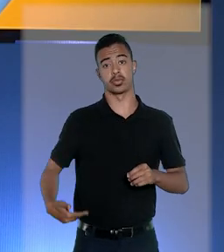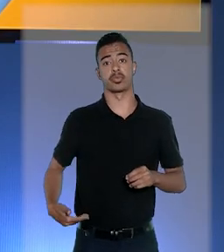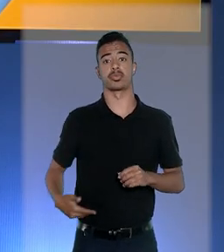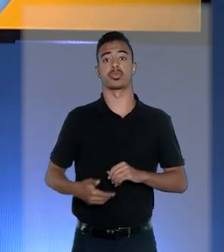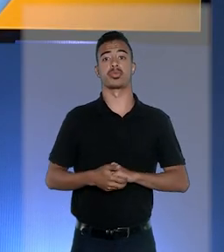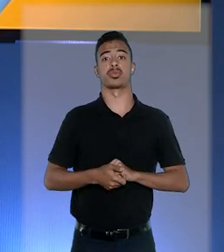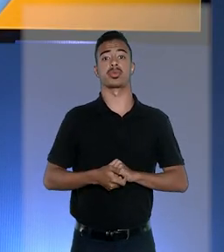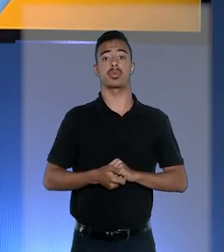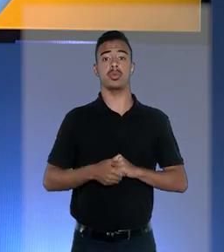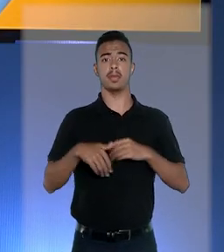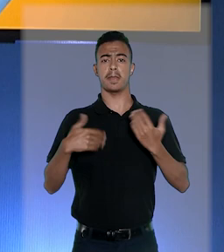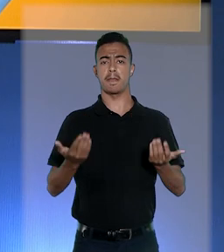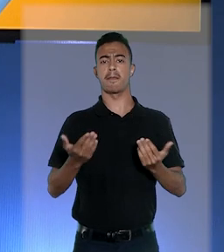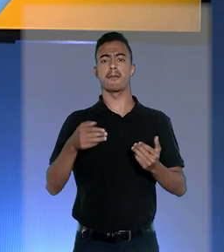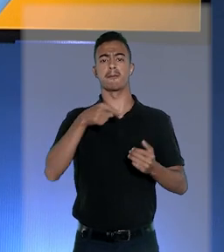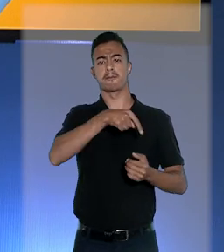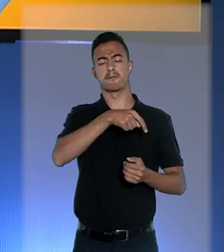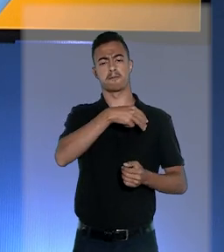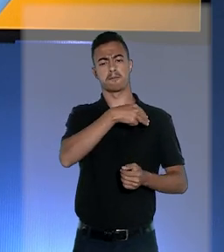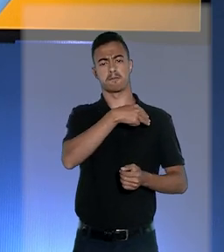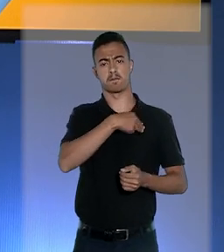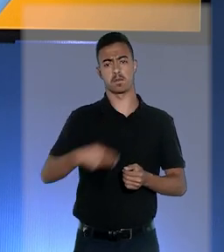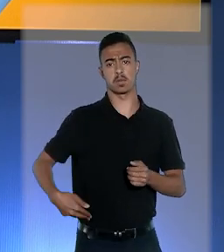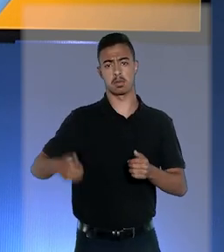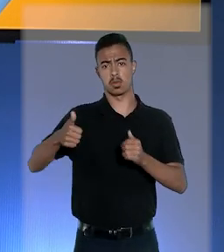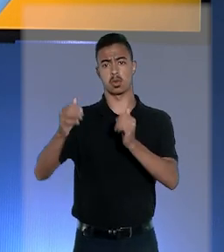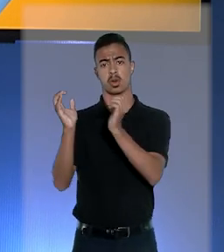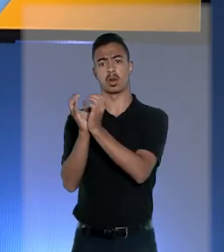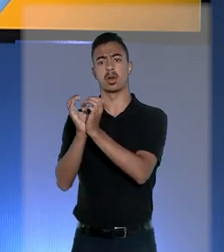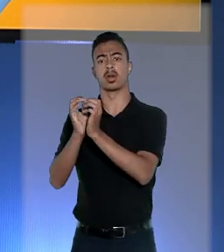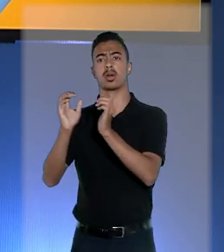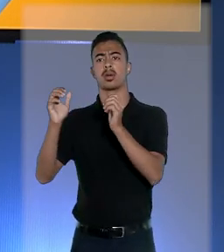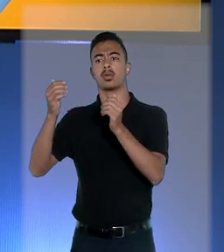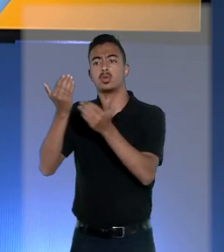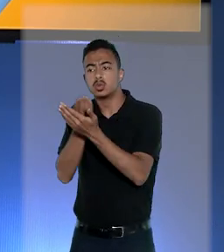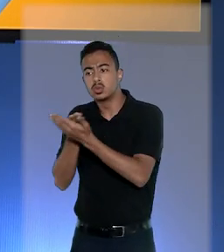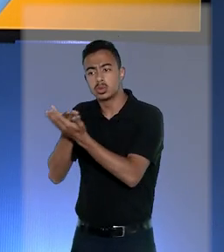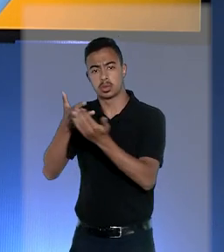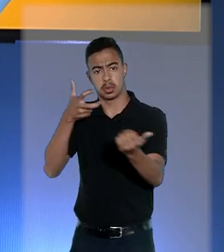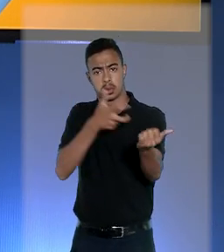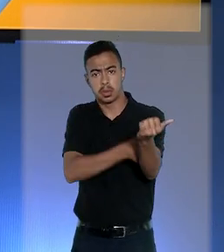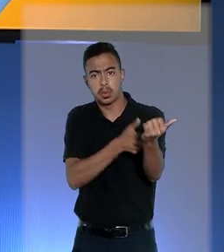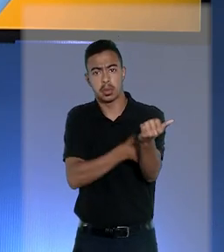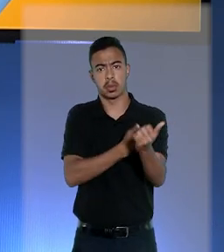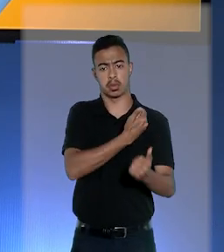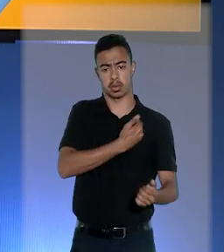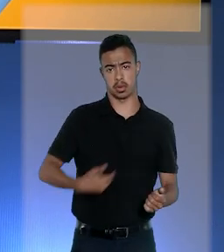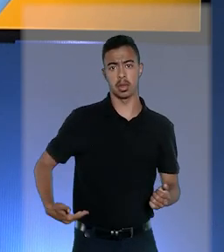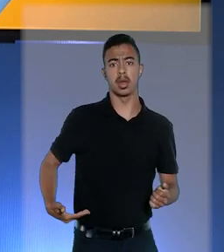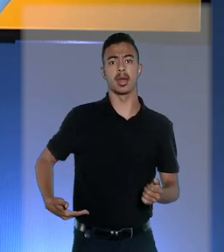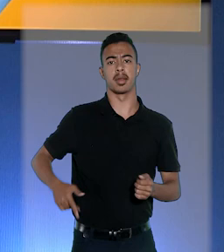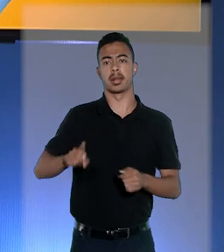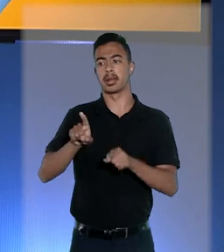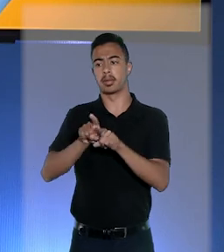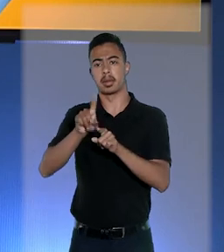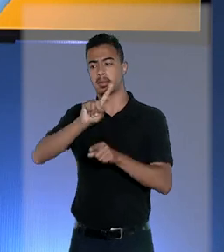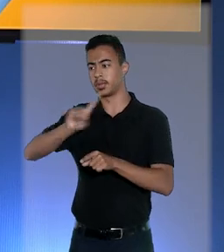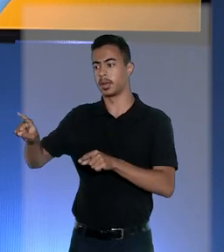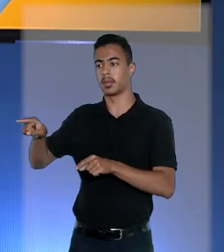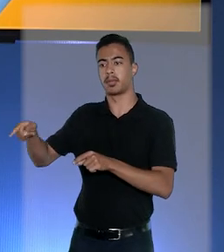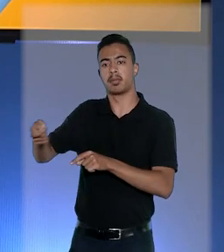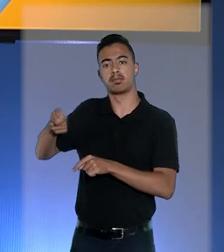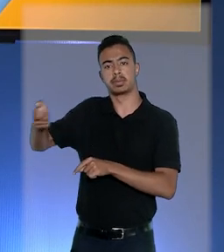ministros da primeira turma consideraram clínica de anestesiologia fora do conceito de serviços hospitalares e